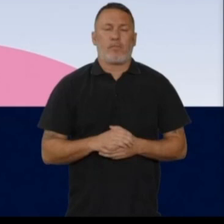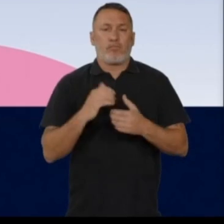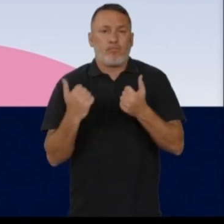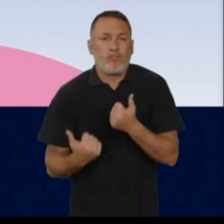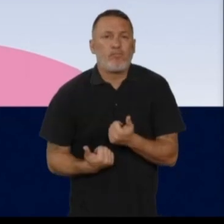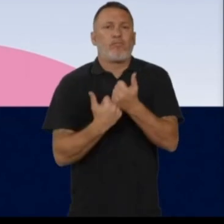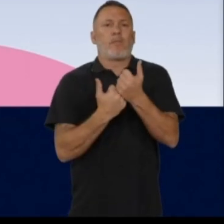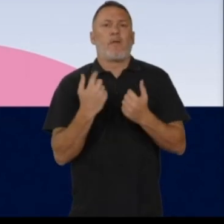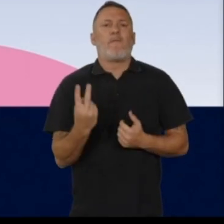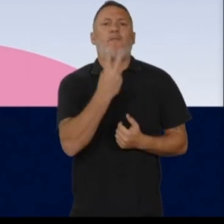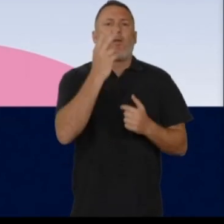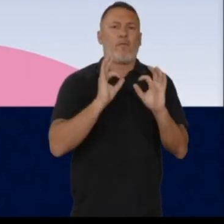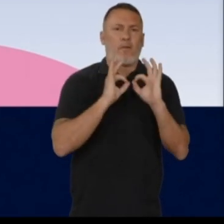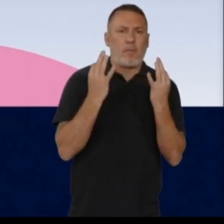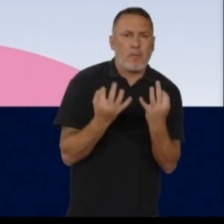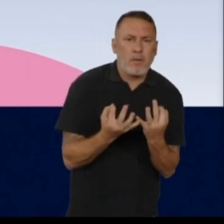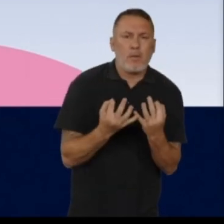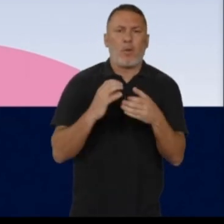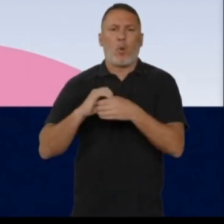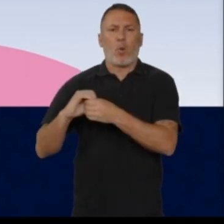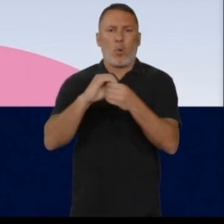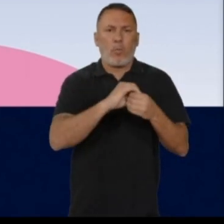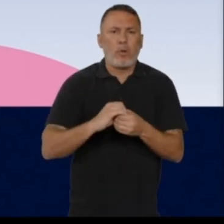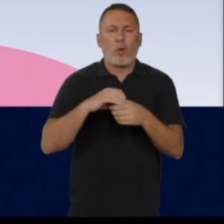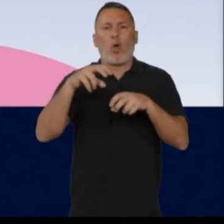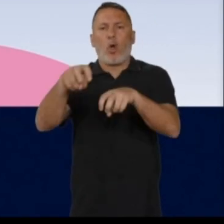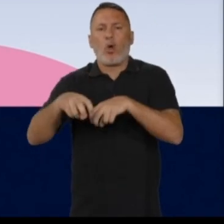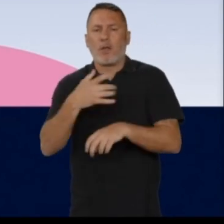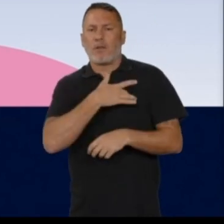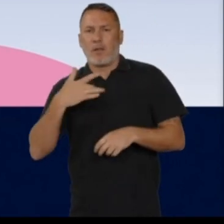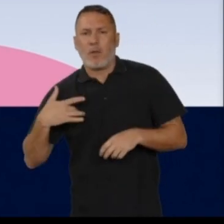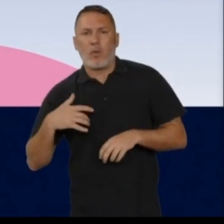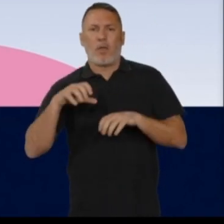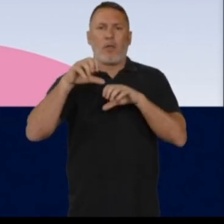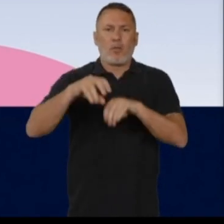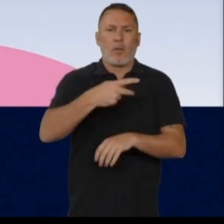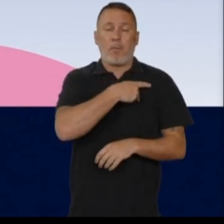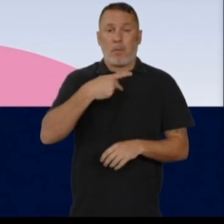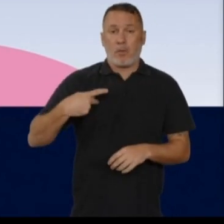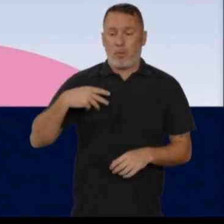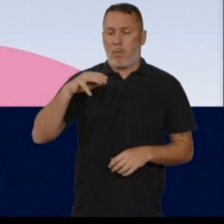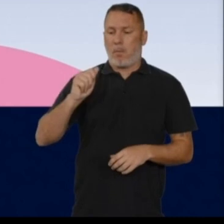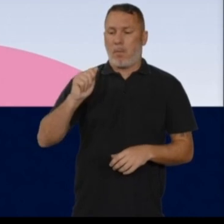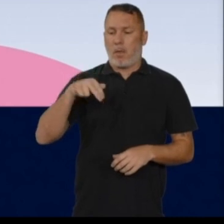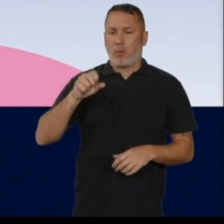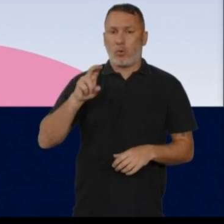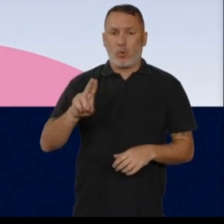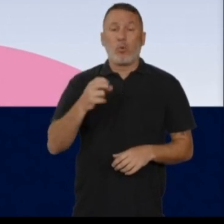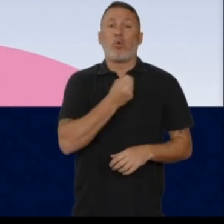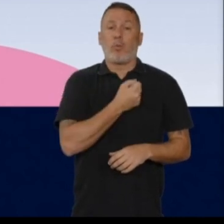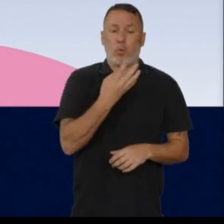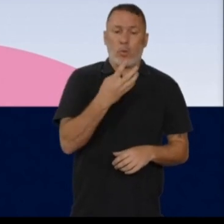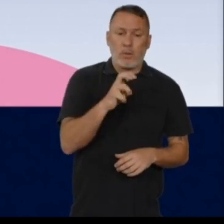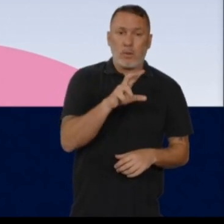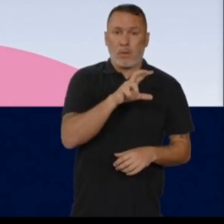Para o fortalecimento dos valores familiares, cooperativismo, agricultura, saúde e educação. Pastor Marcos Mansur. 45 e